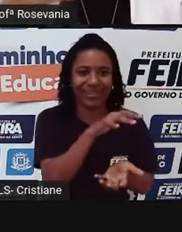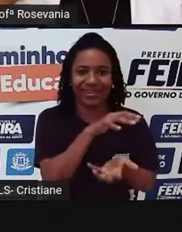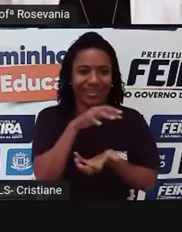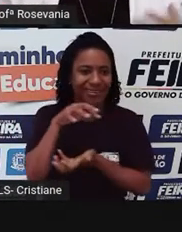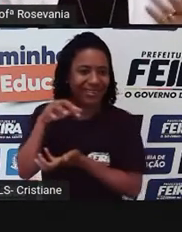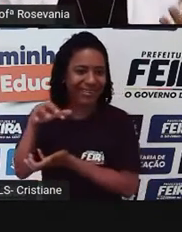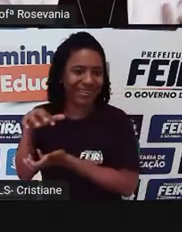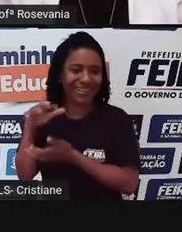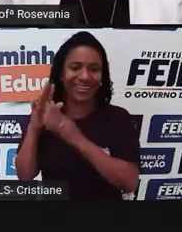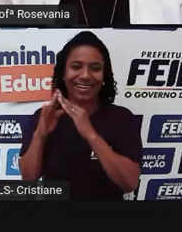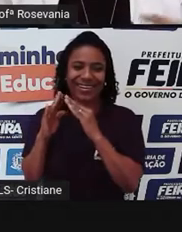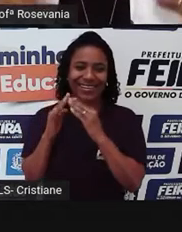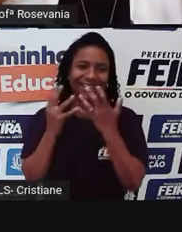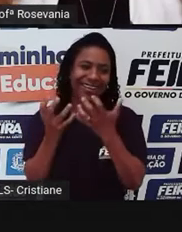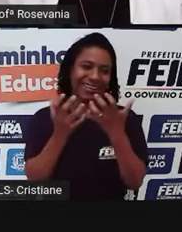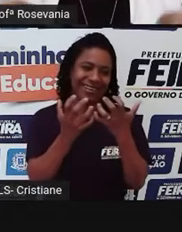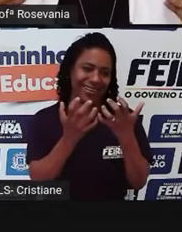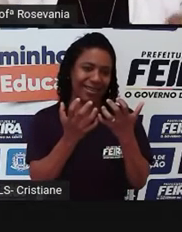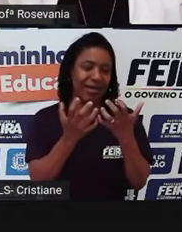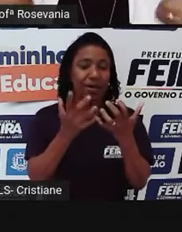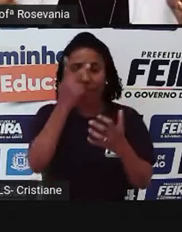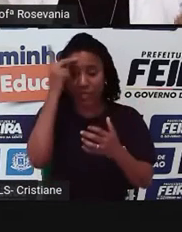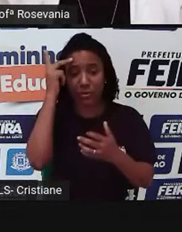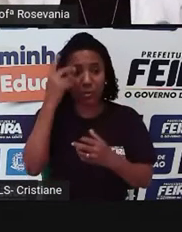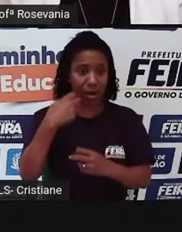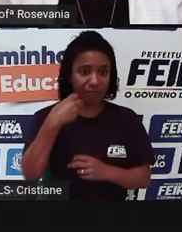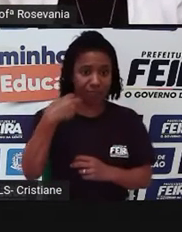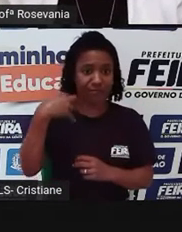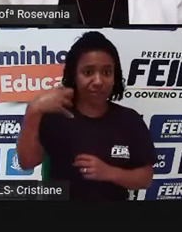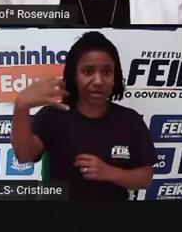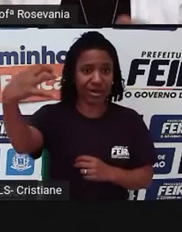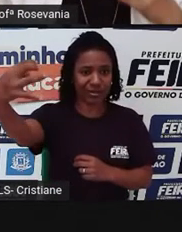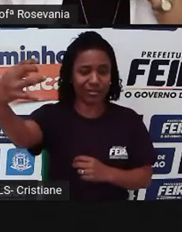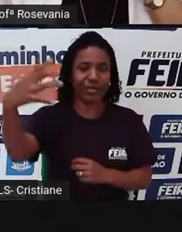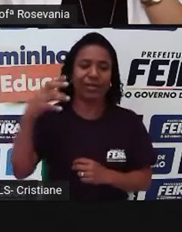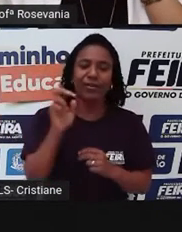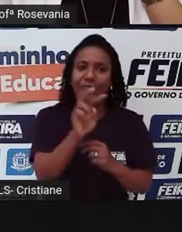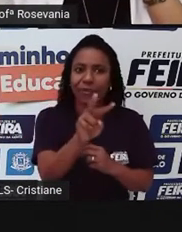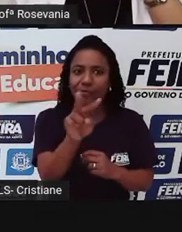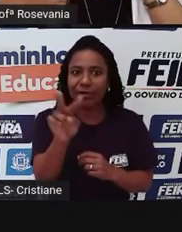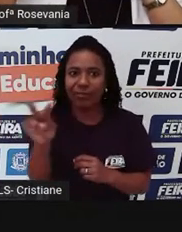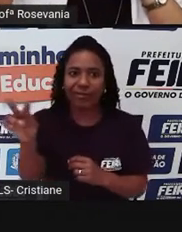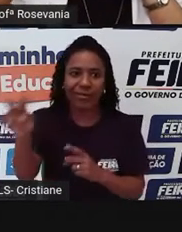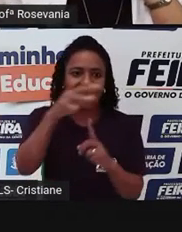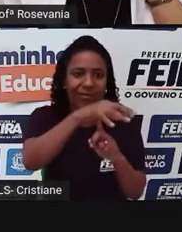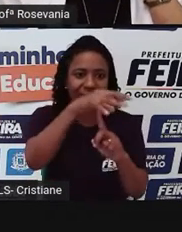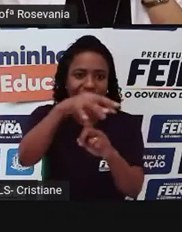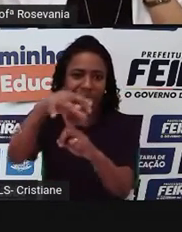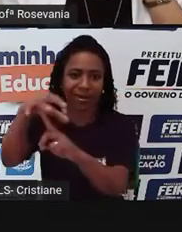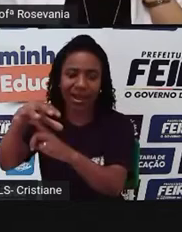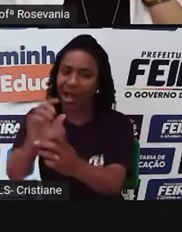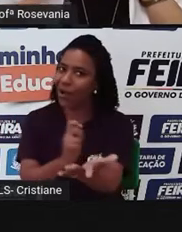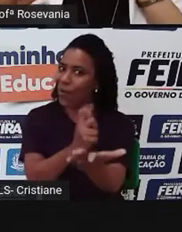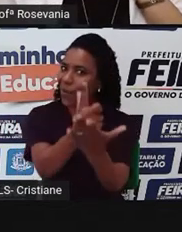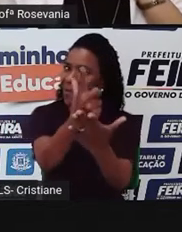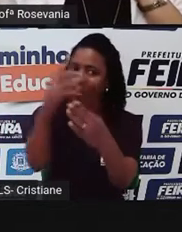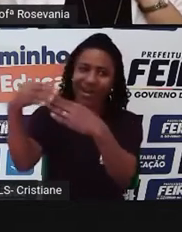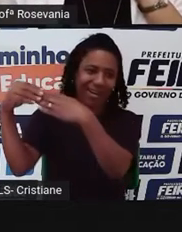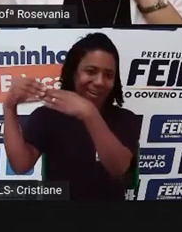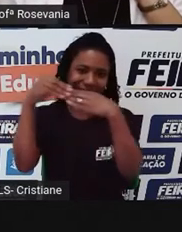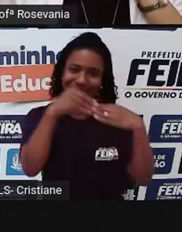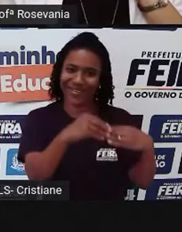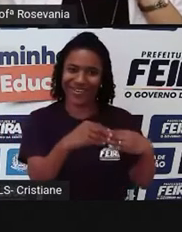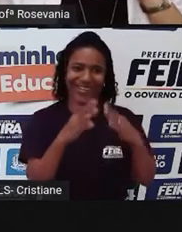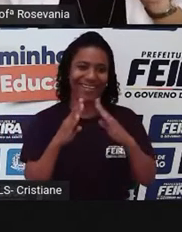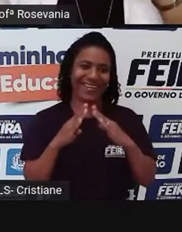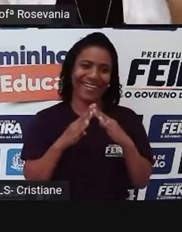quase todo mundo quando viaja tem alguma coisa que traz da feira pra casa, né, a gente não consegue entrar numa feira e não levar